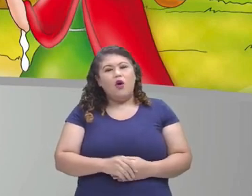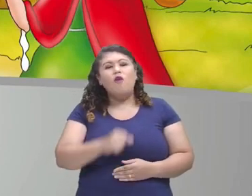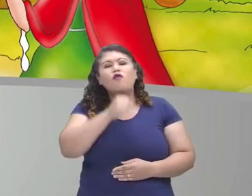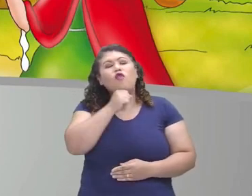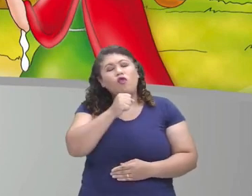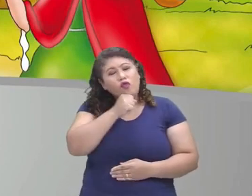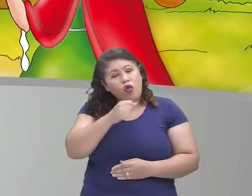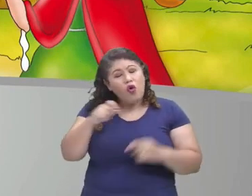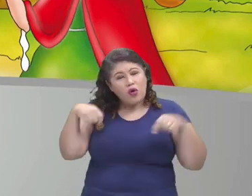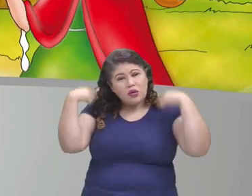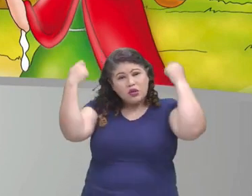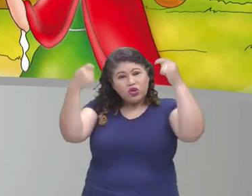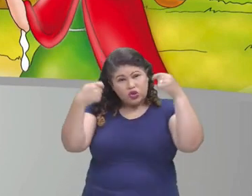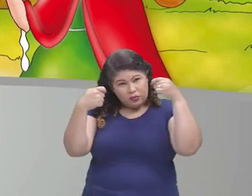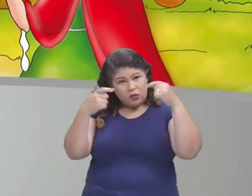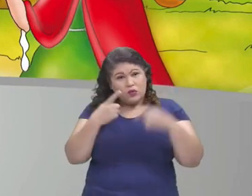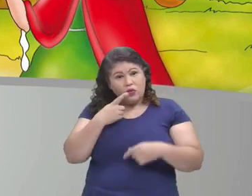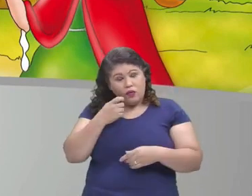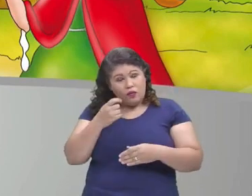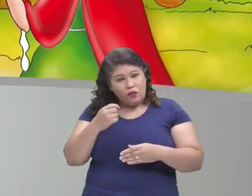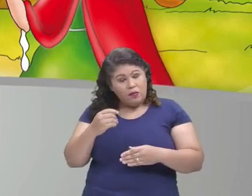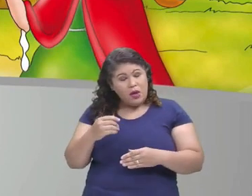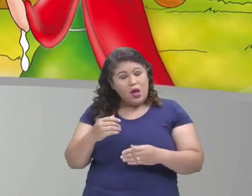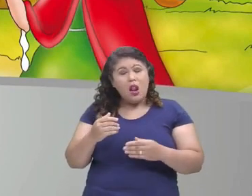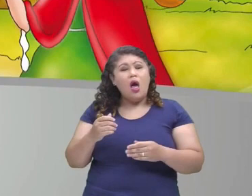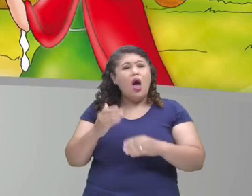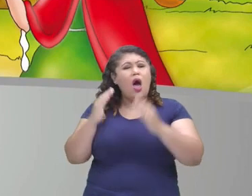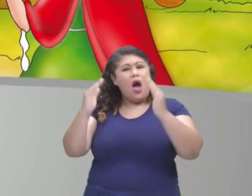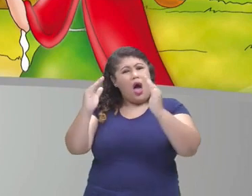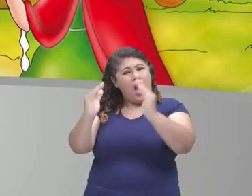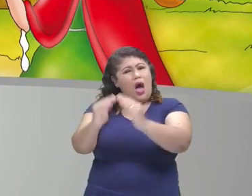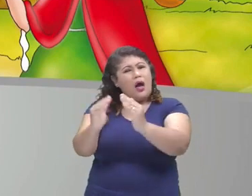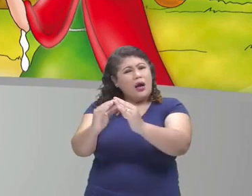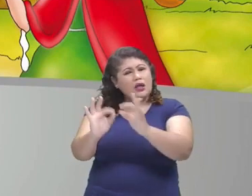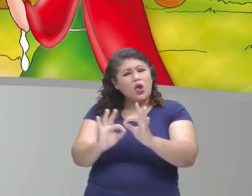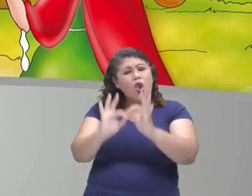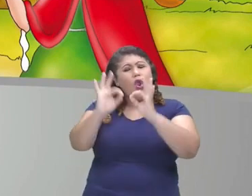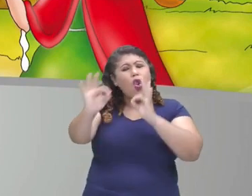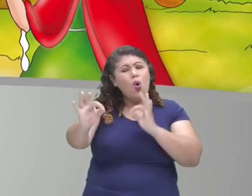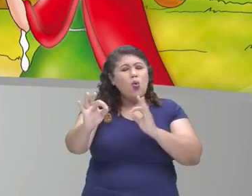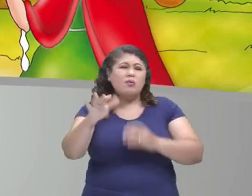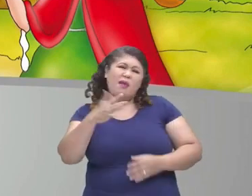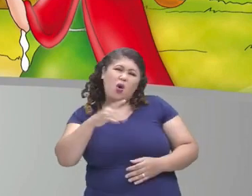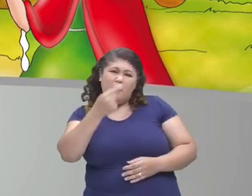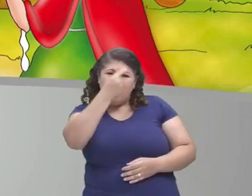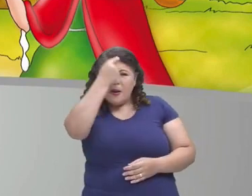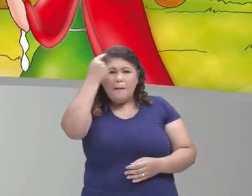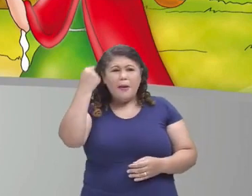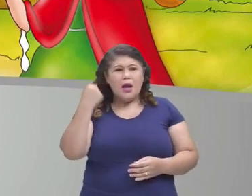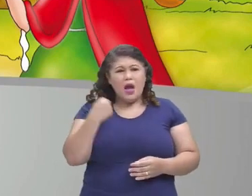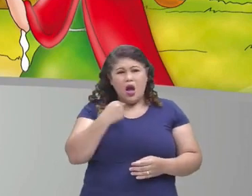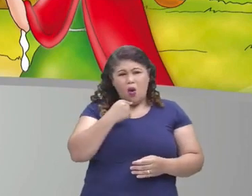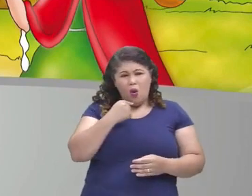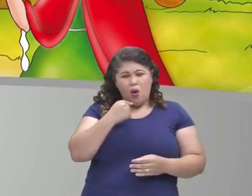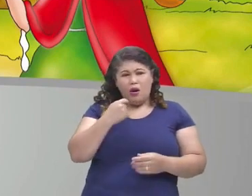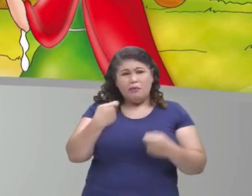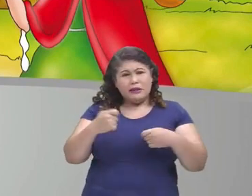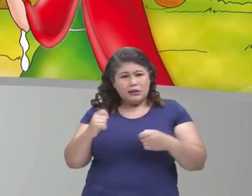Vermelho morava a meia hora de distância por dentro da floresta. Olha só aqui, crianças.